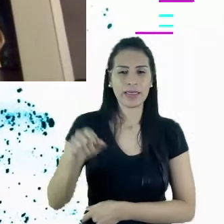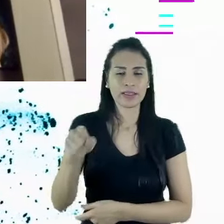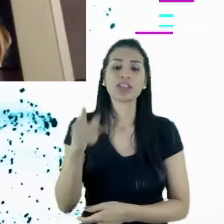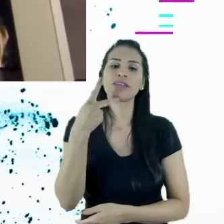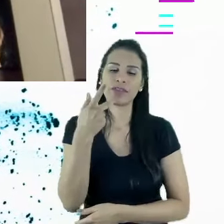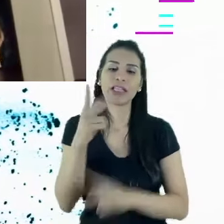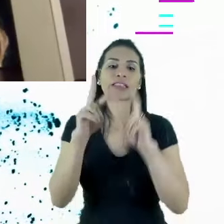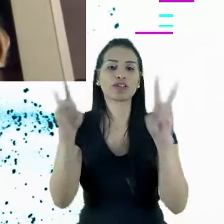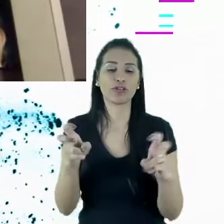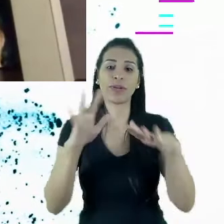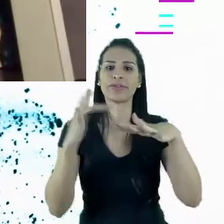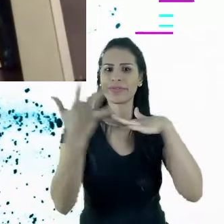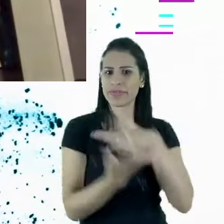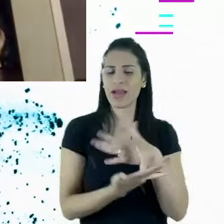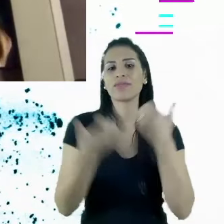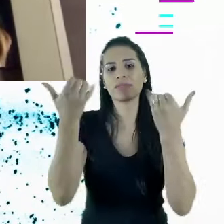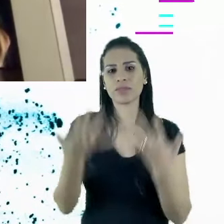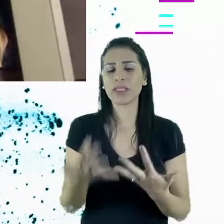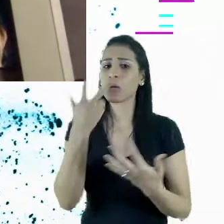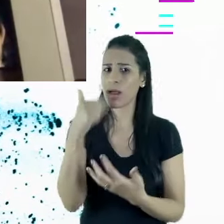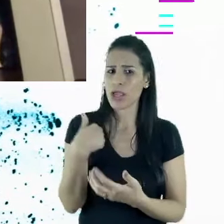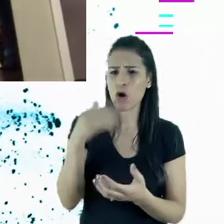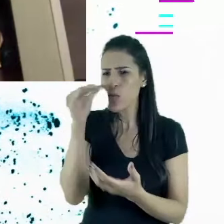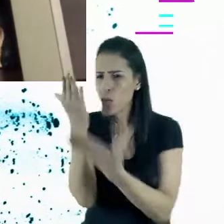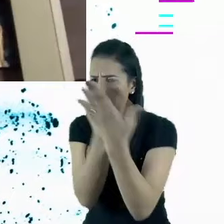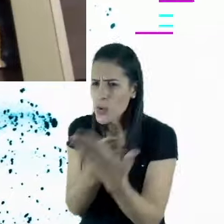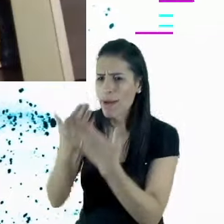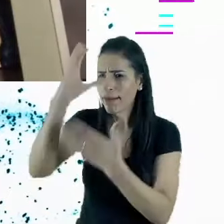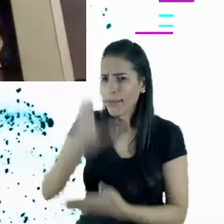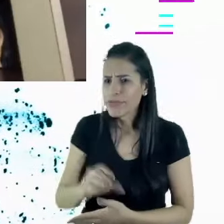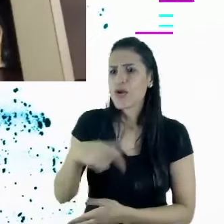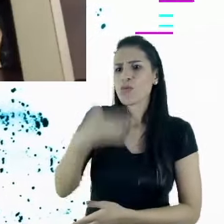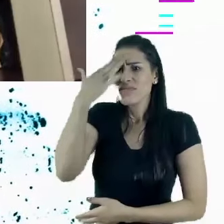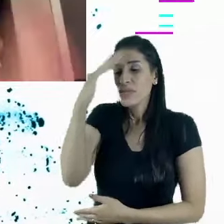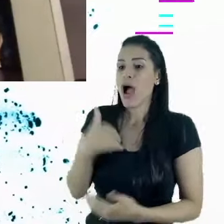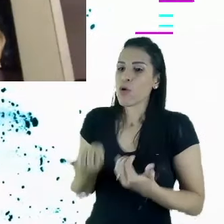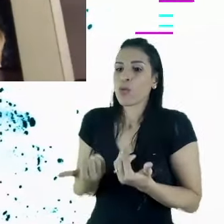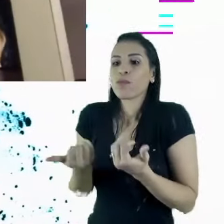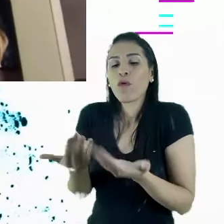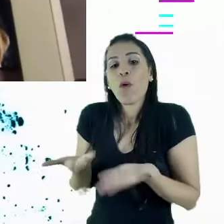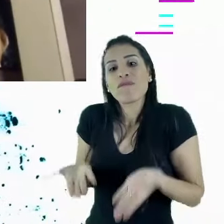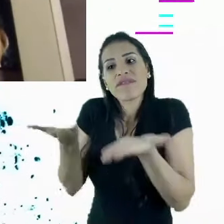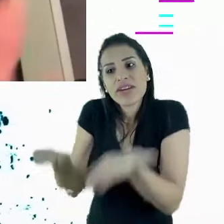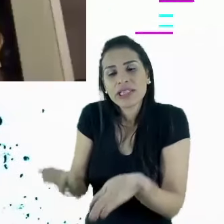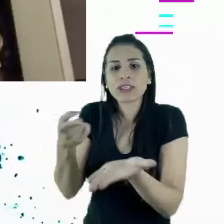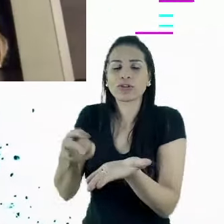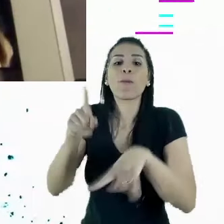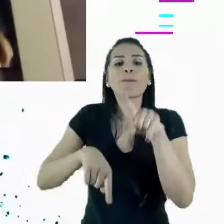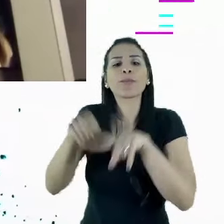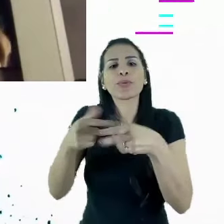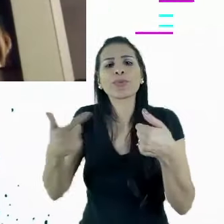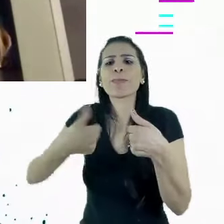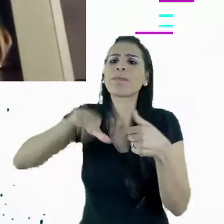nesse painel, você entende o teu cliente e oferece para ele o melhor produto, o mais assertivo, o mais personalizado. Aí